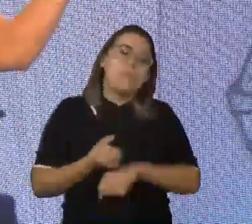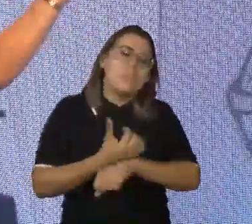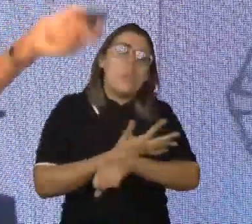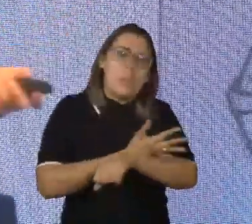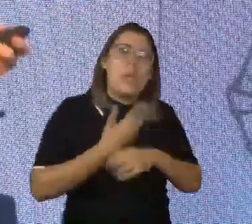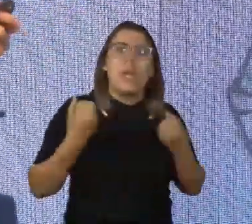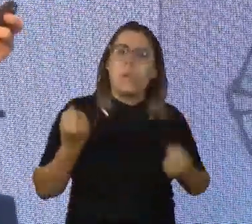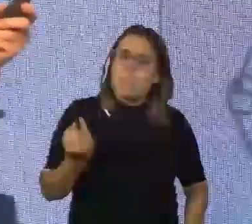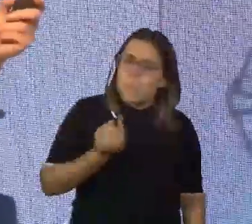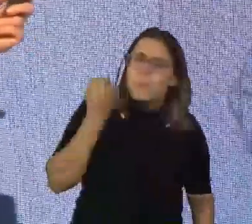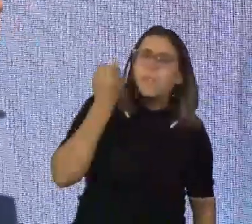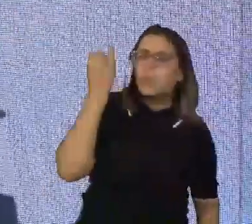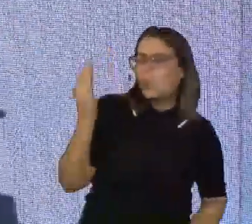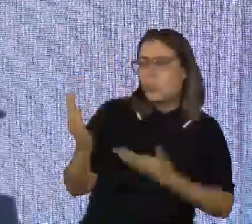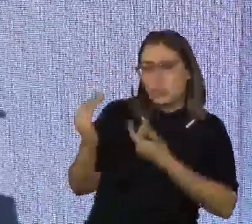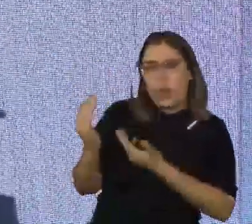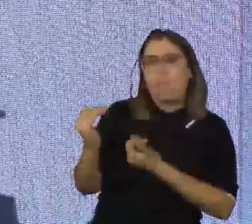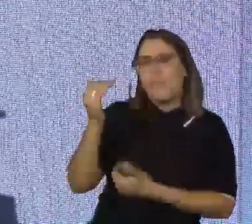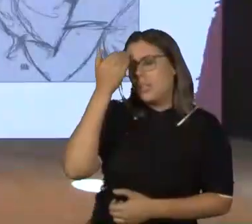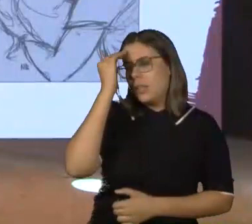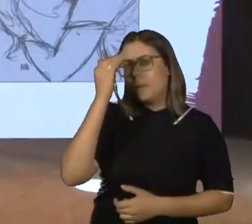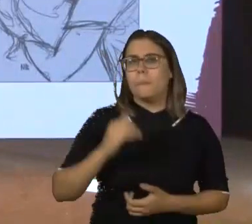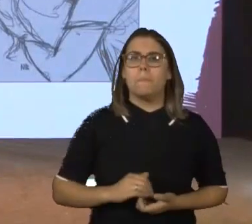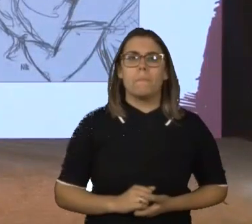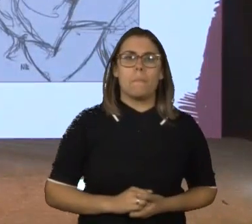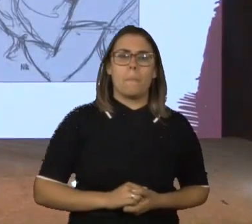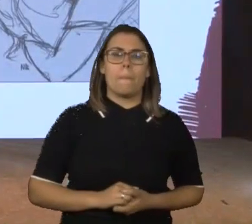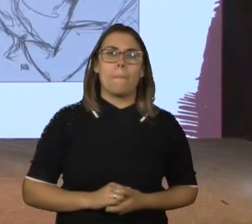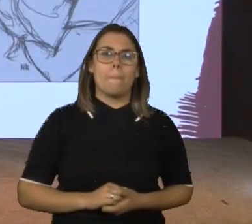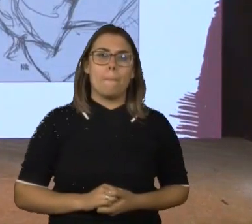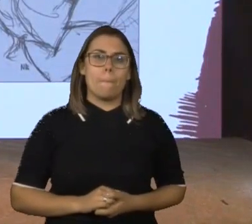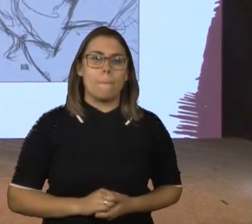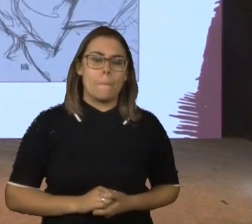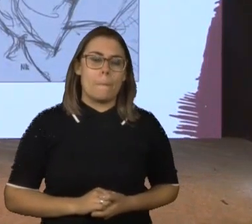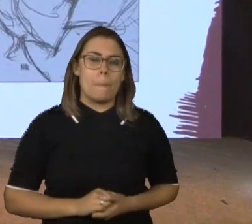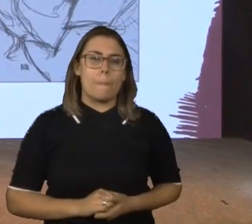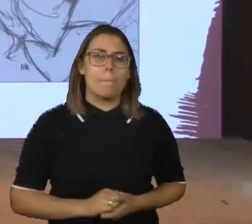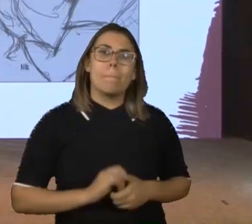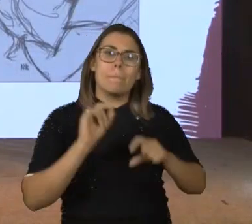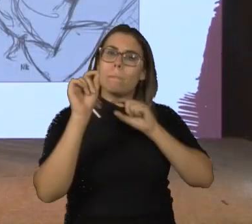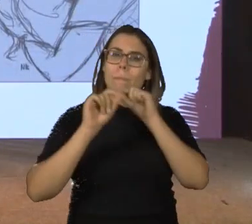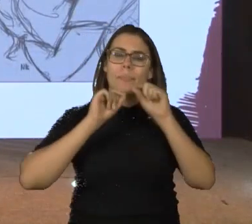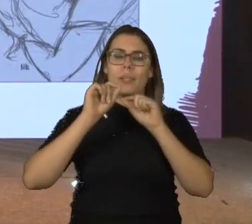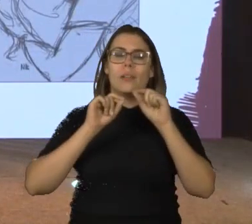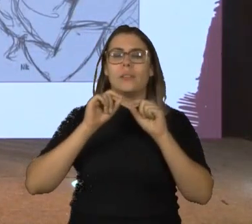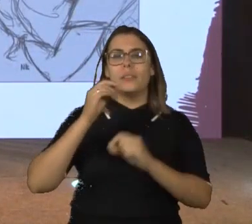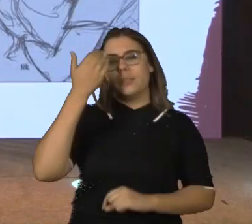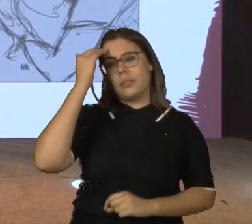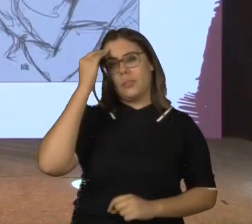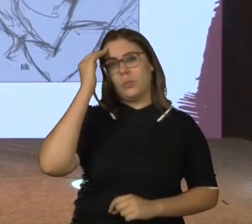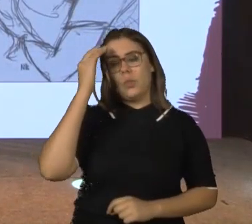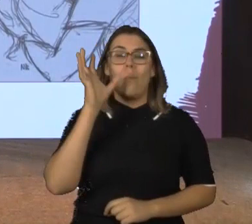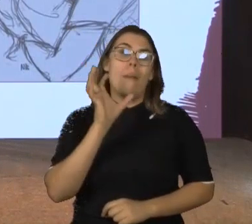importante que o jovem entenda o que está acontecendo com ele. na dimensão afetivo-relacional, que é importante a gente falar